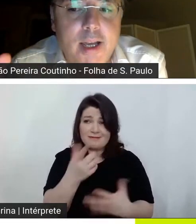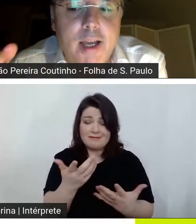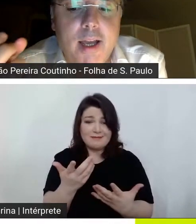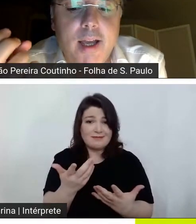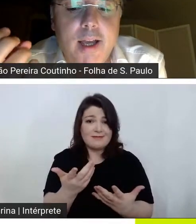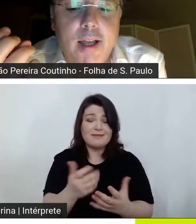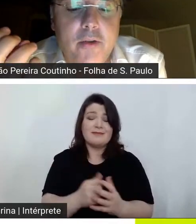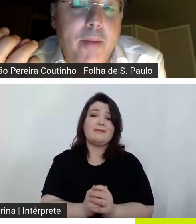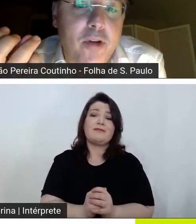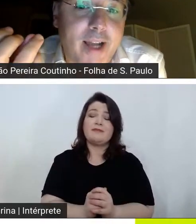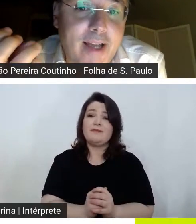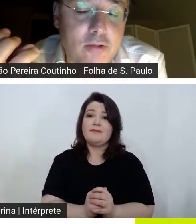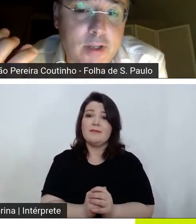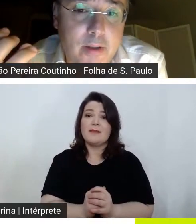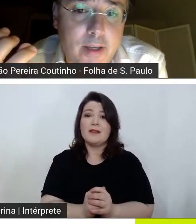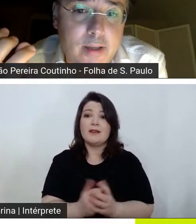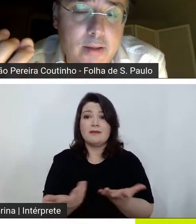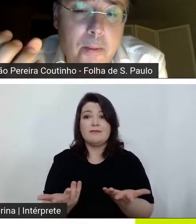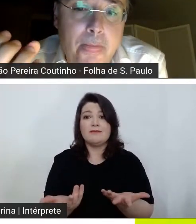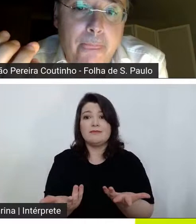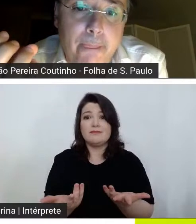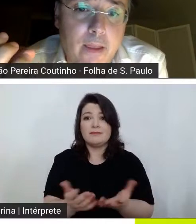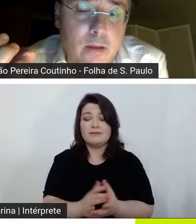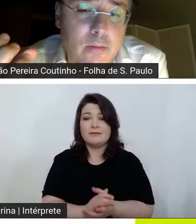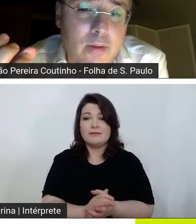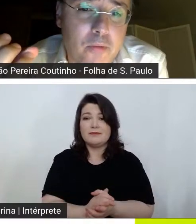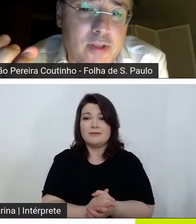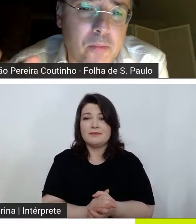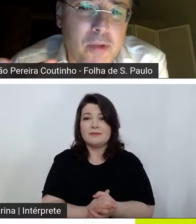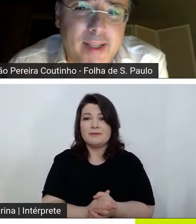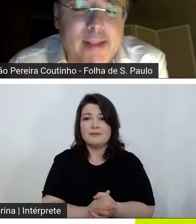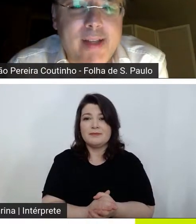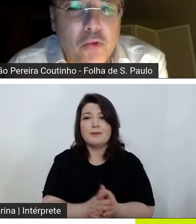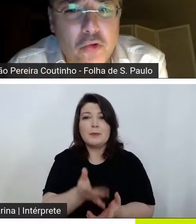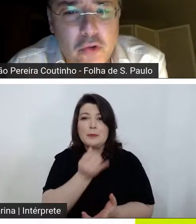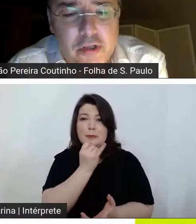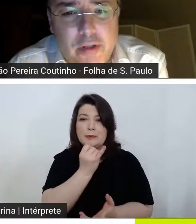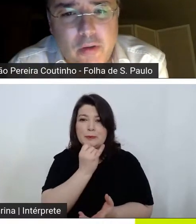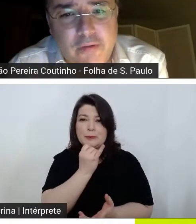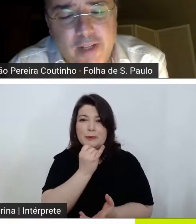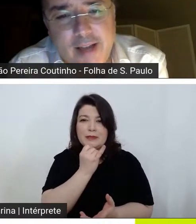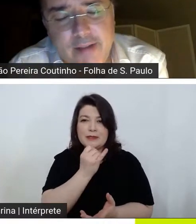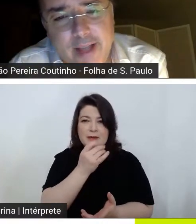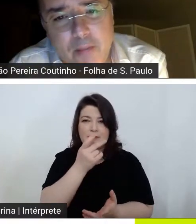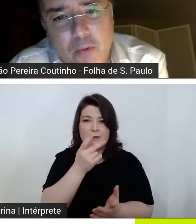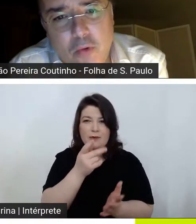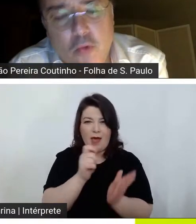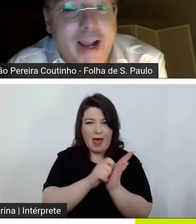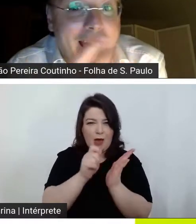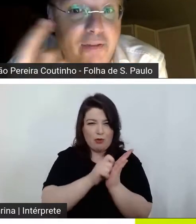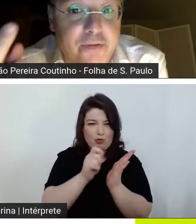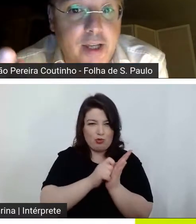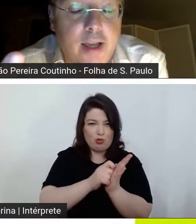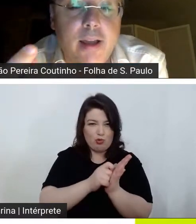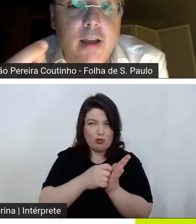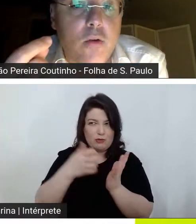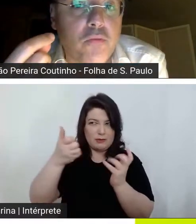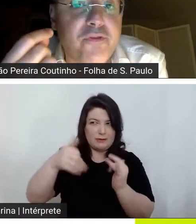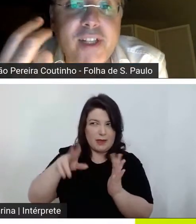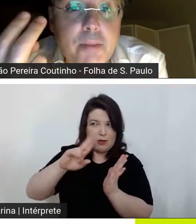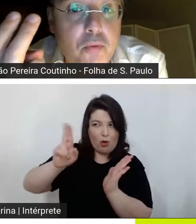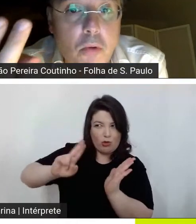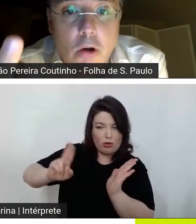não é por acaso que por exemplo aqueles autores que eu falava ainda há pouco o Kafka